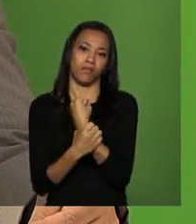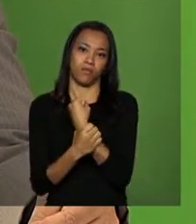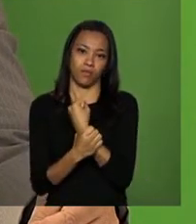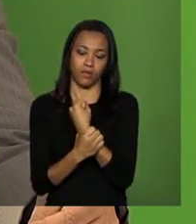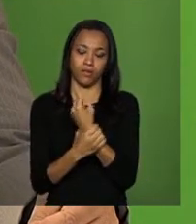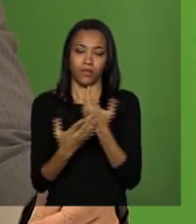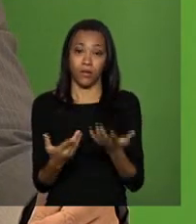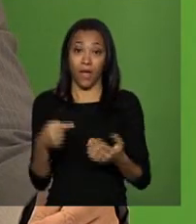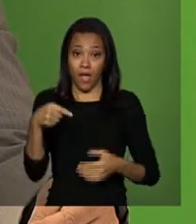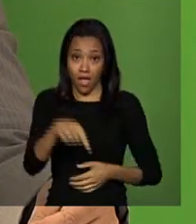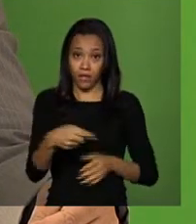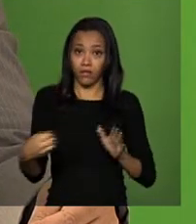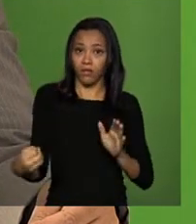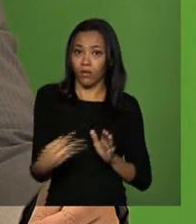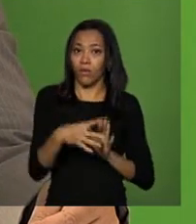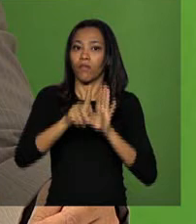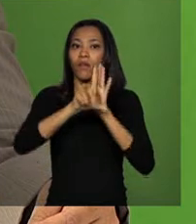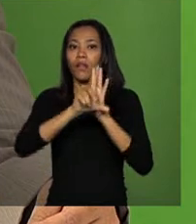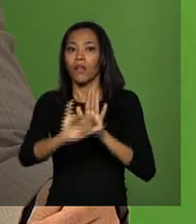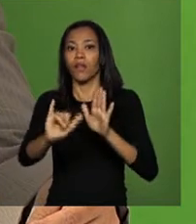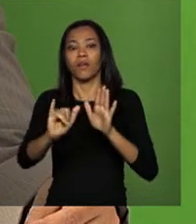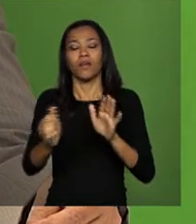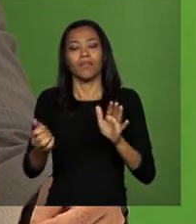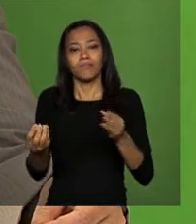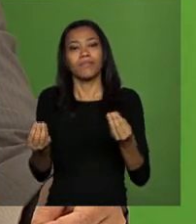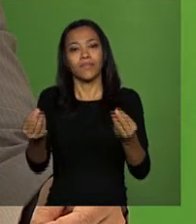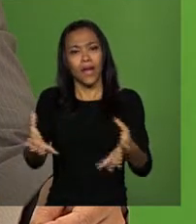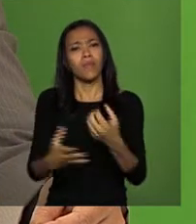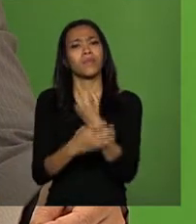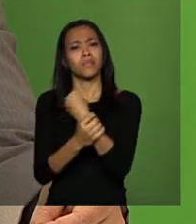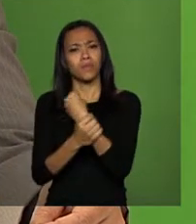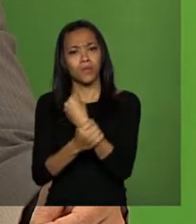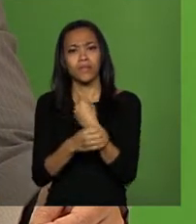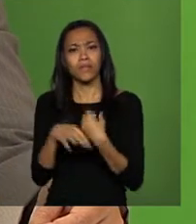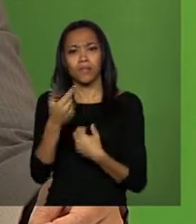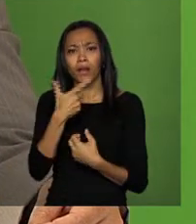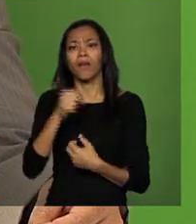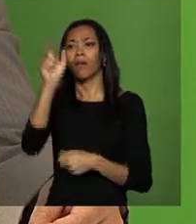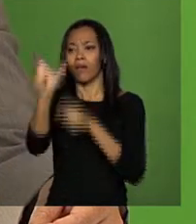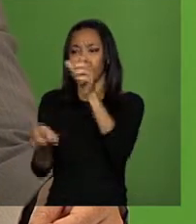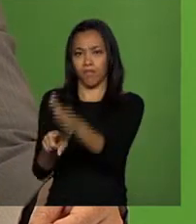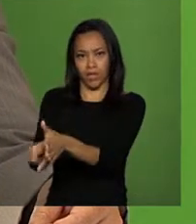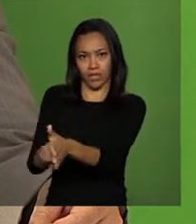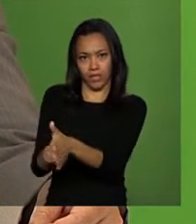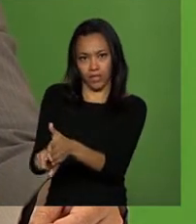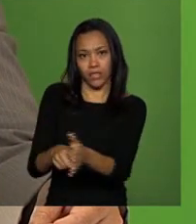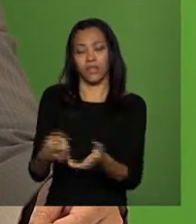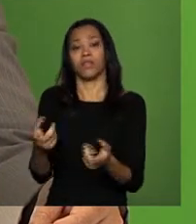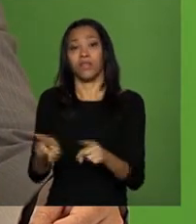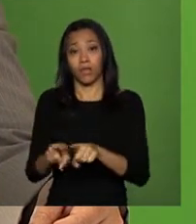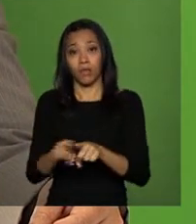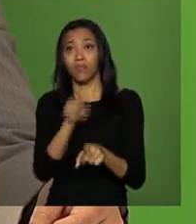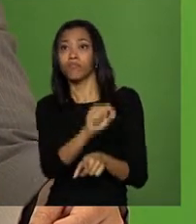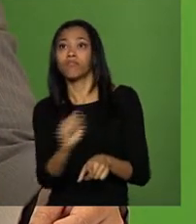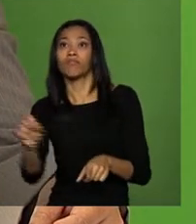legislação oferece segurança aos pesquisadores, às universidades, aos institutos.